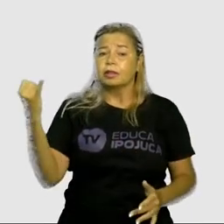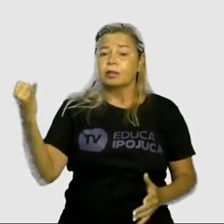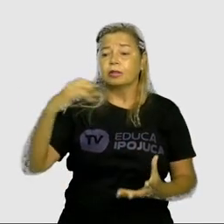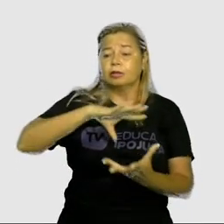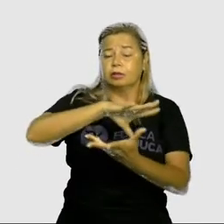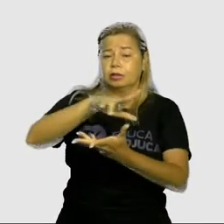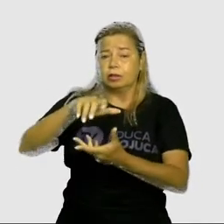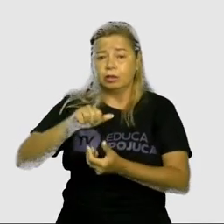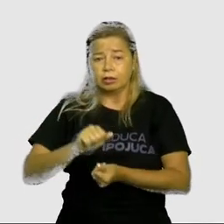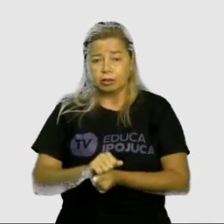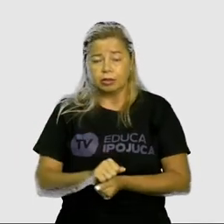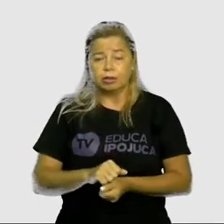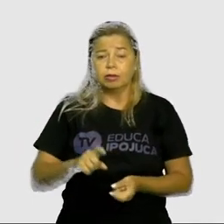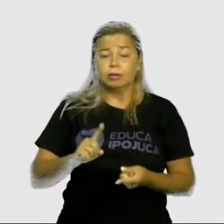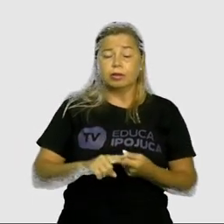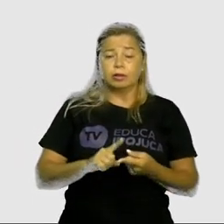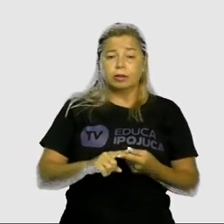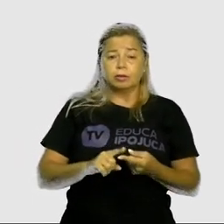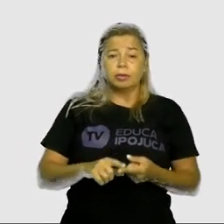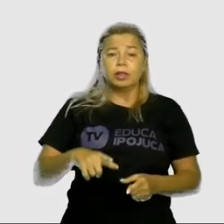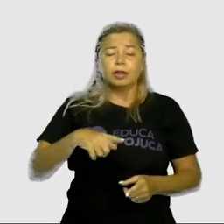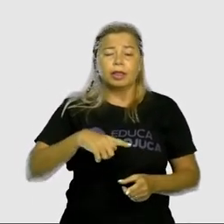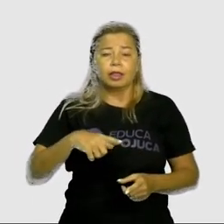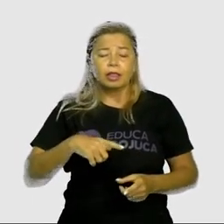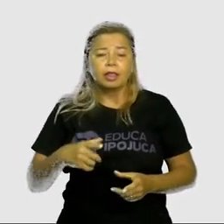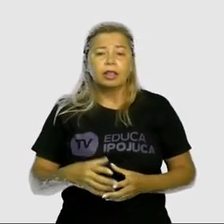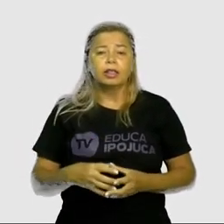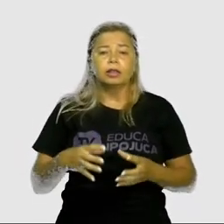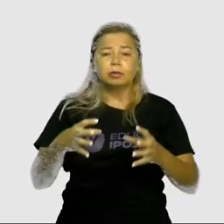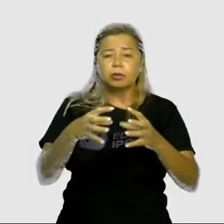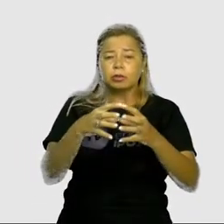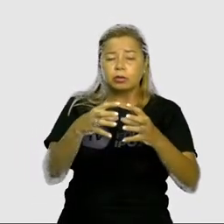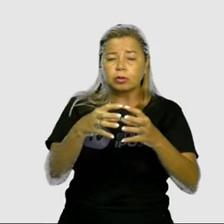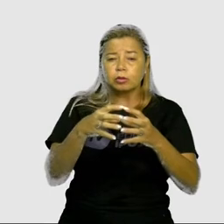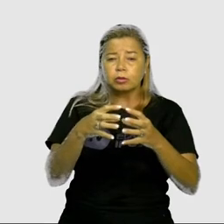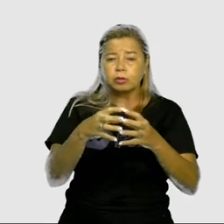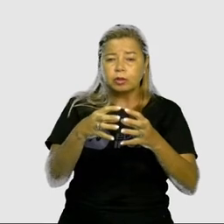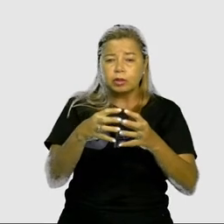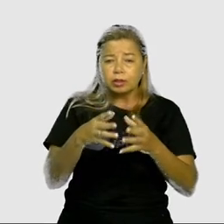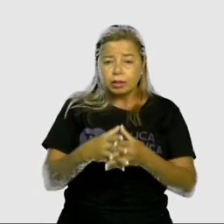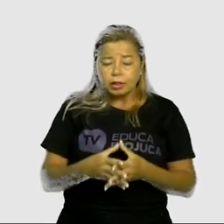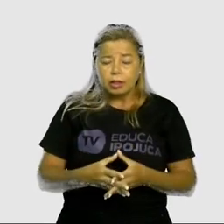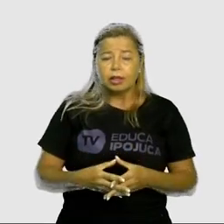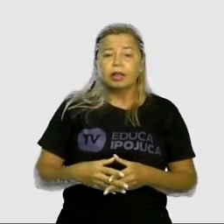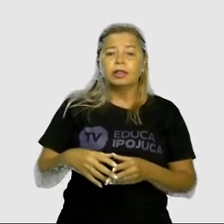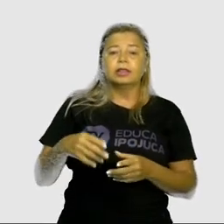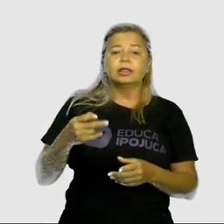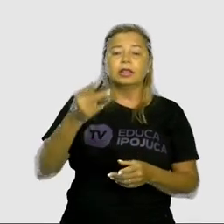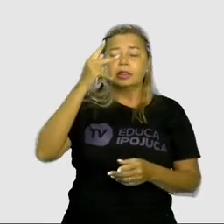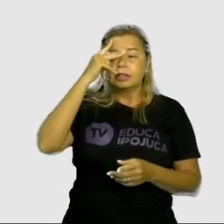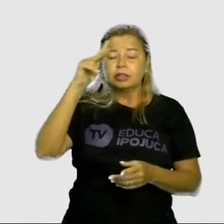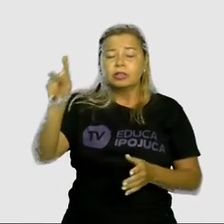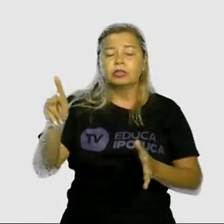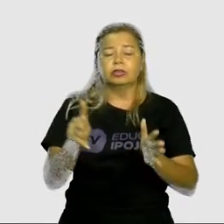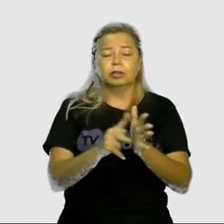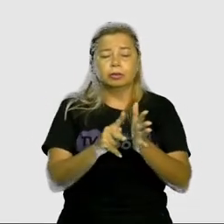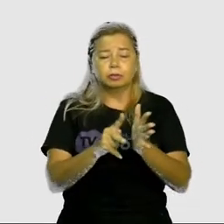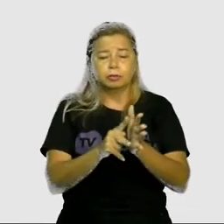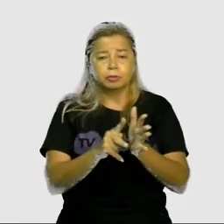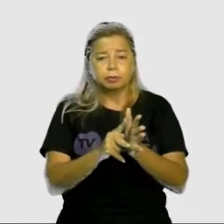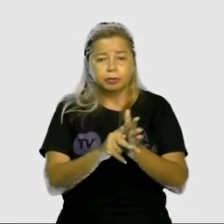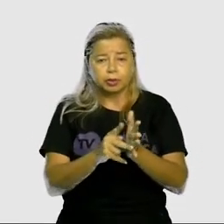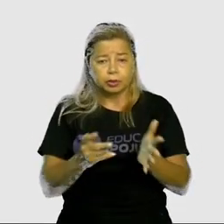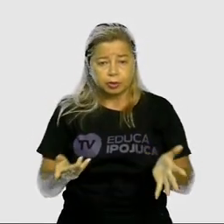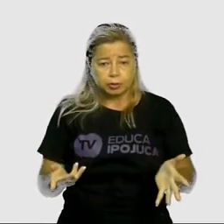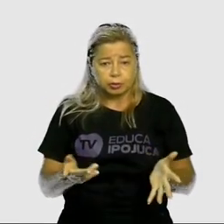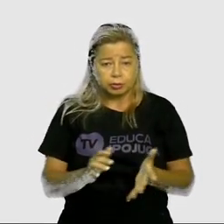habitado por uma comunidade com história própria, e todo o país tem um Estado constituído que exerce soberania